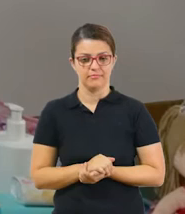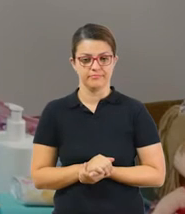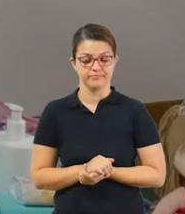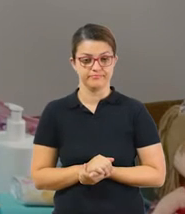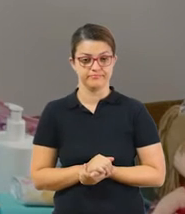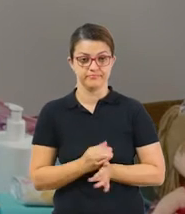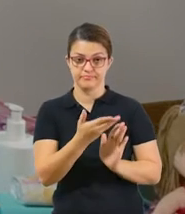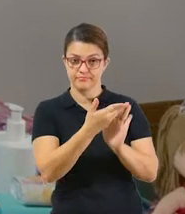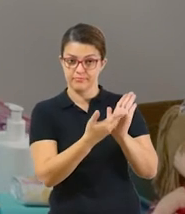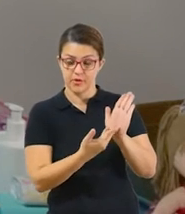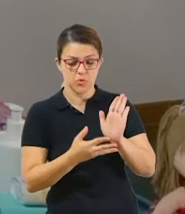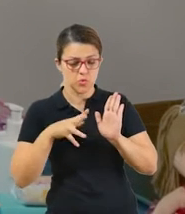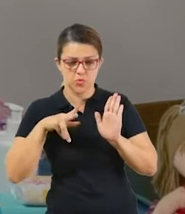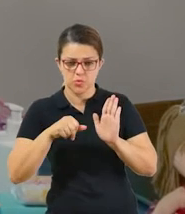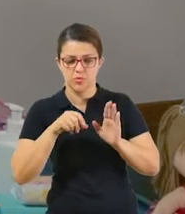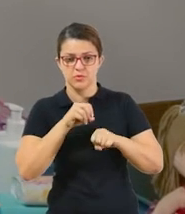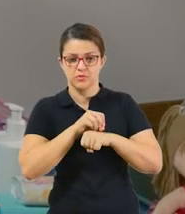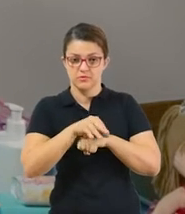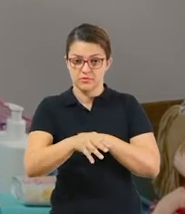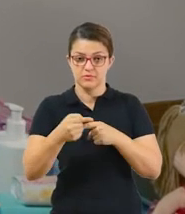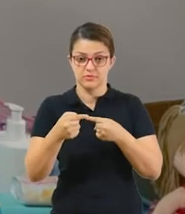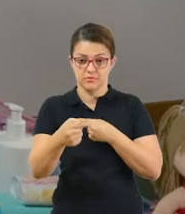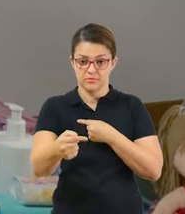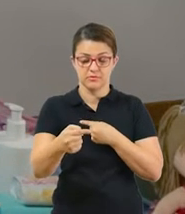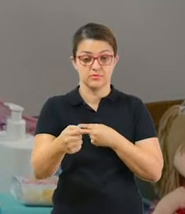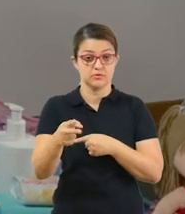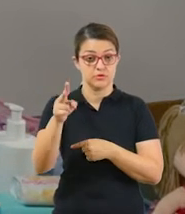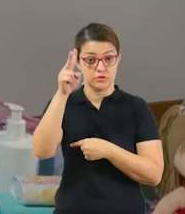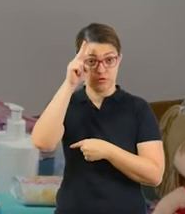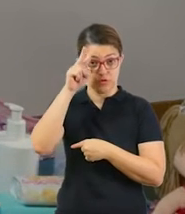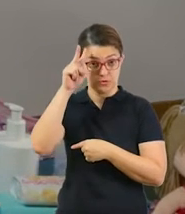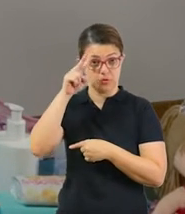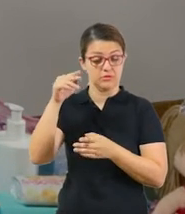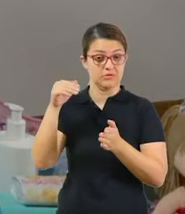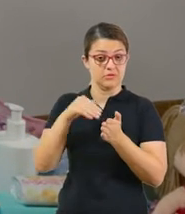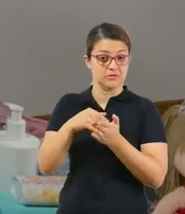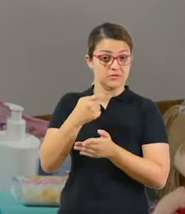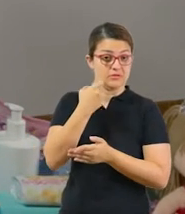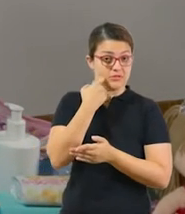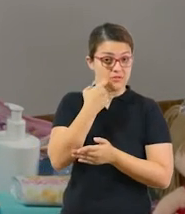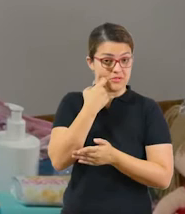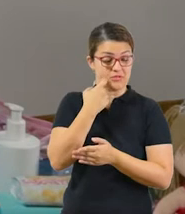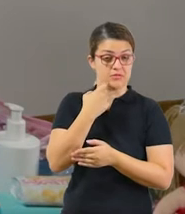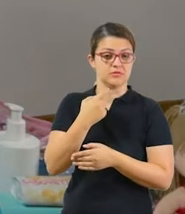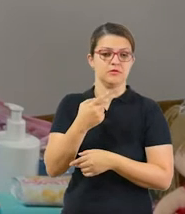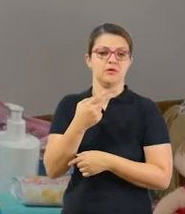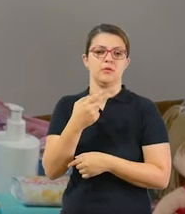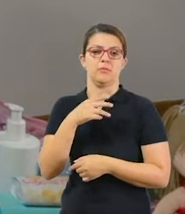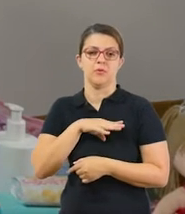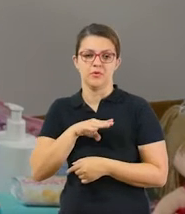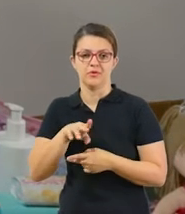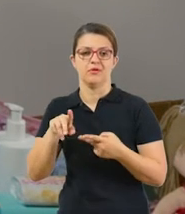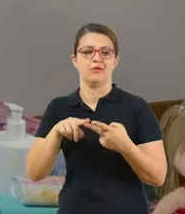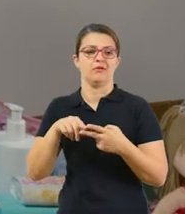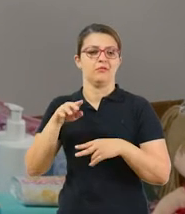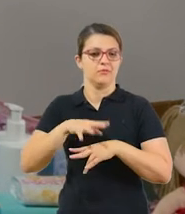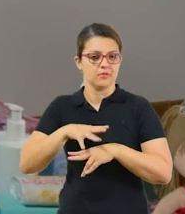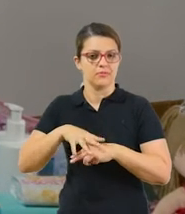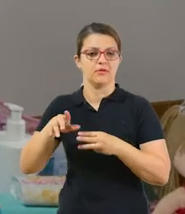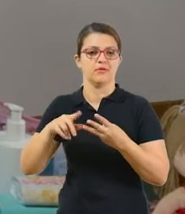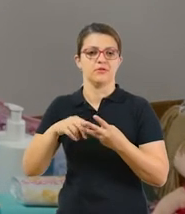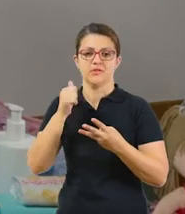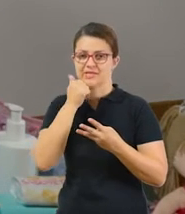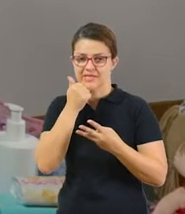Essa daqui são todas as sugestões de atividades dessa semana, de segunda a sexta-feira, de língua portuguesa, matemática,